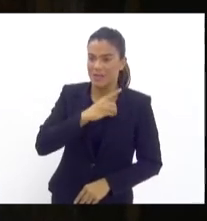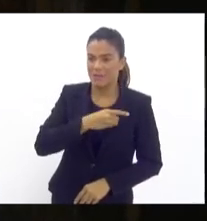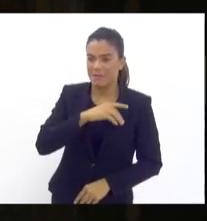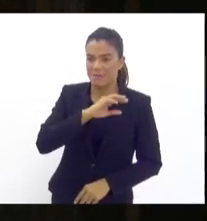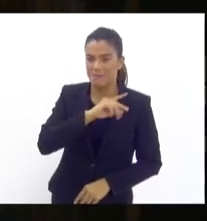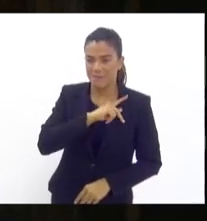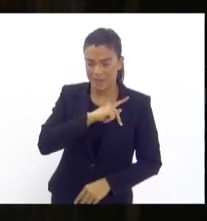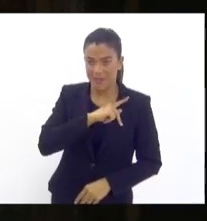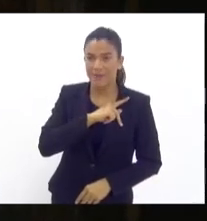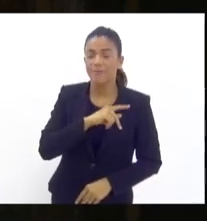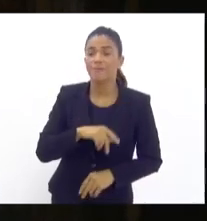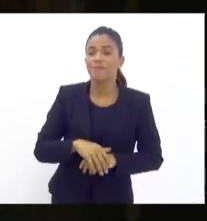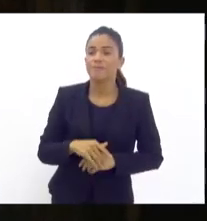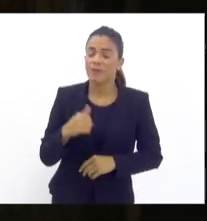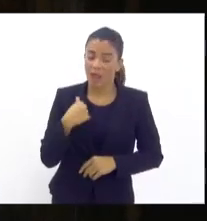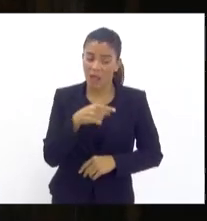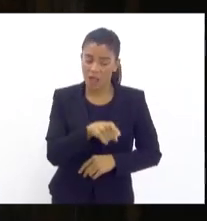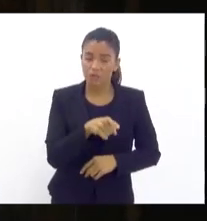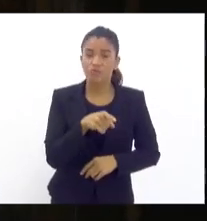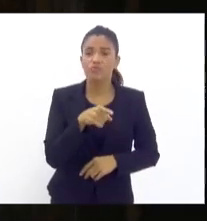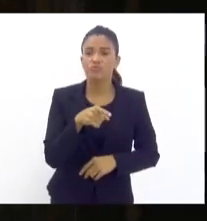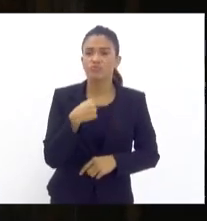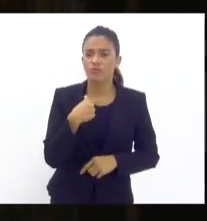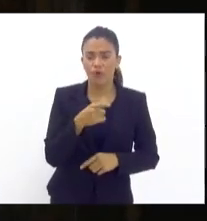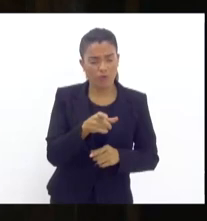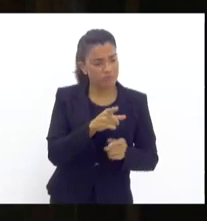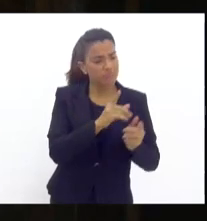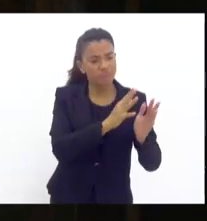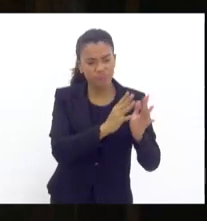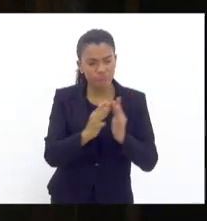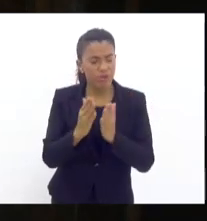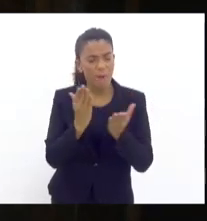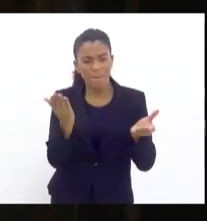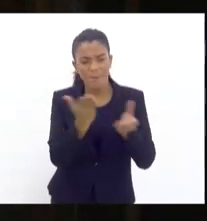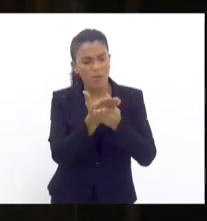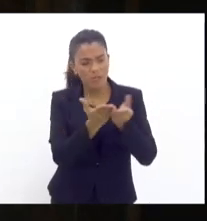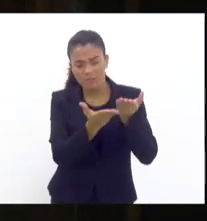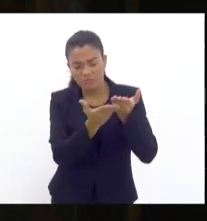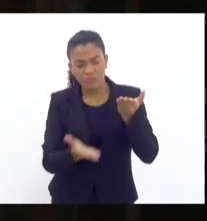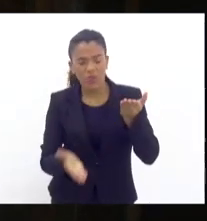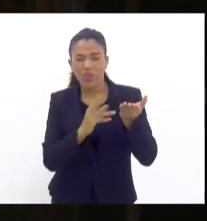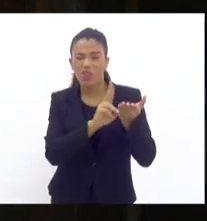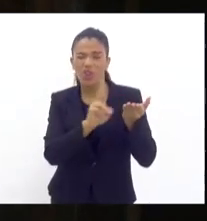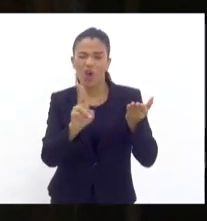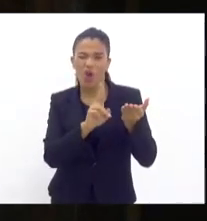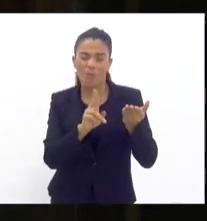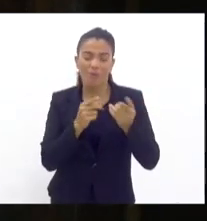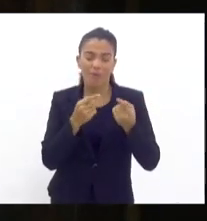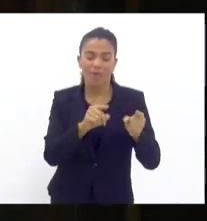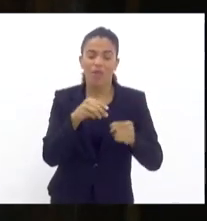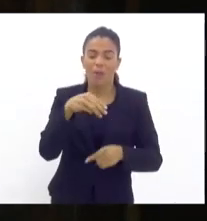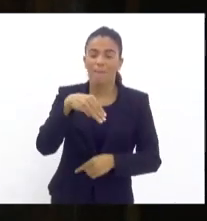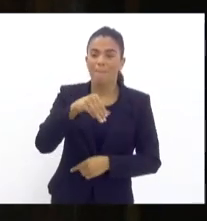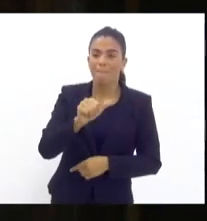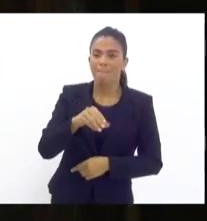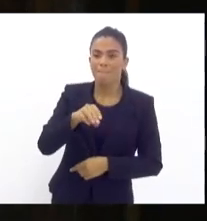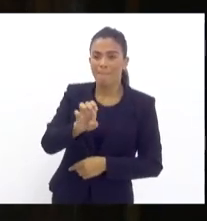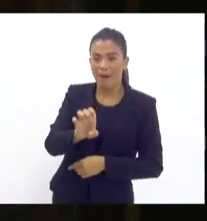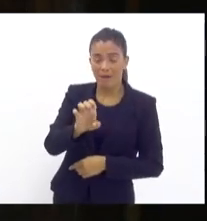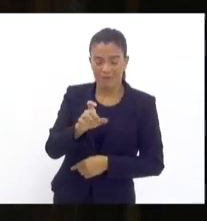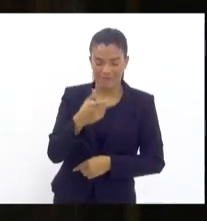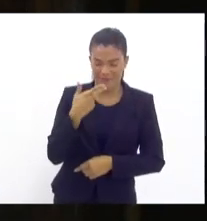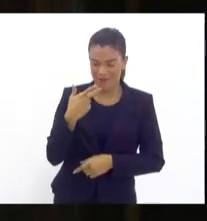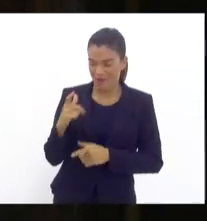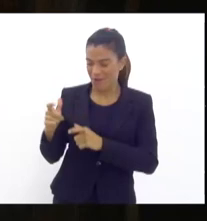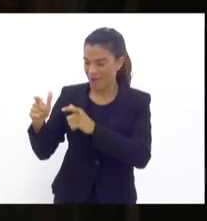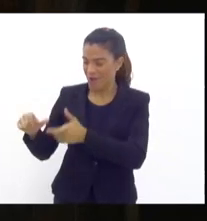38DP, elas foram ouvidas nos procedimentos, nos inquéritos que nós chamamos de mãe. Inquérito mãe, cada localidade que eu citei para